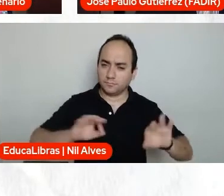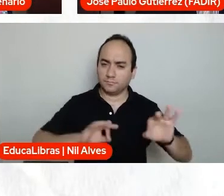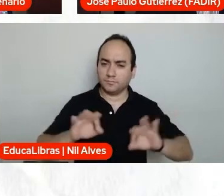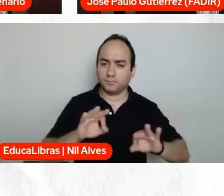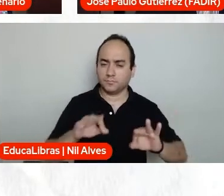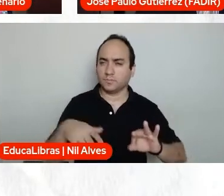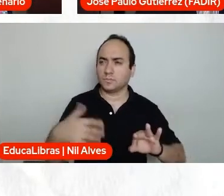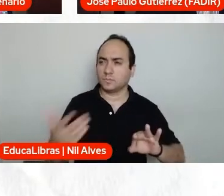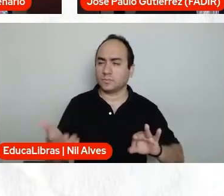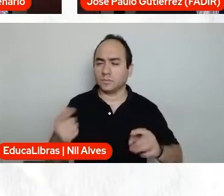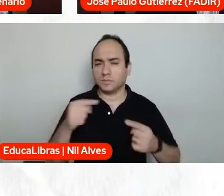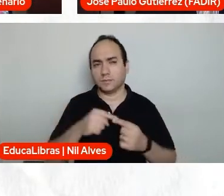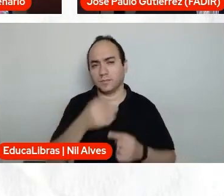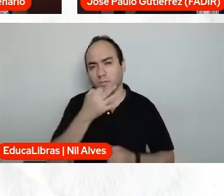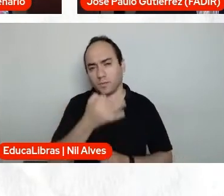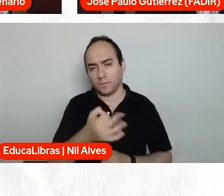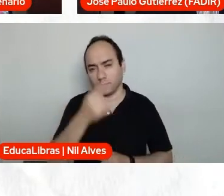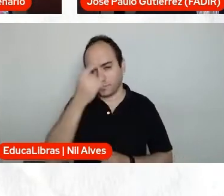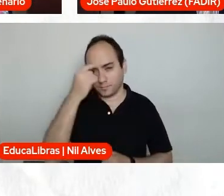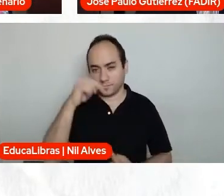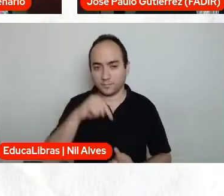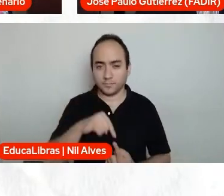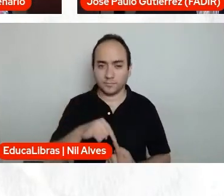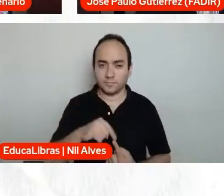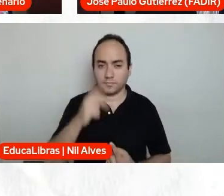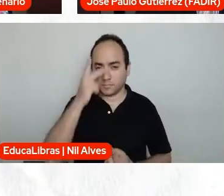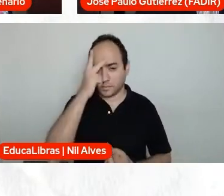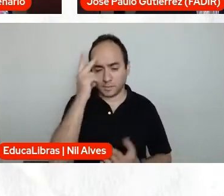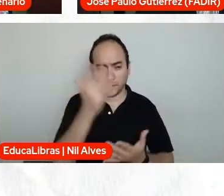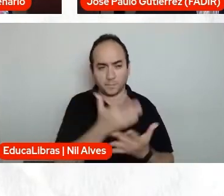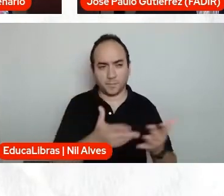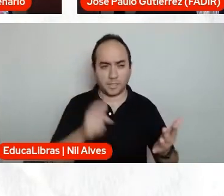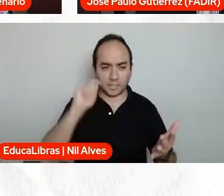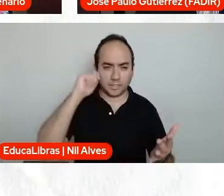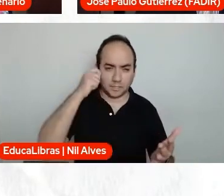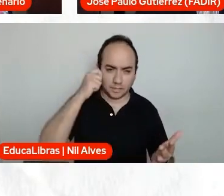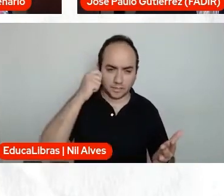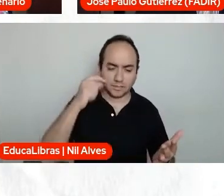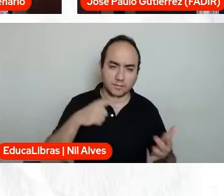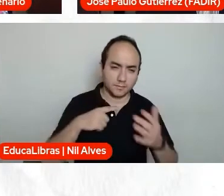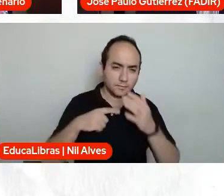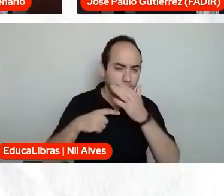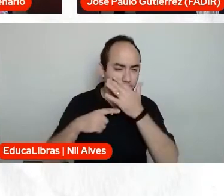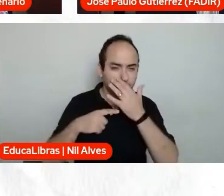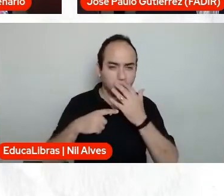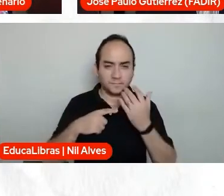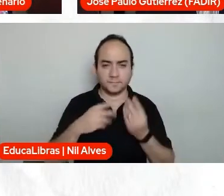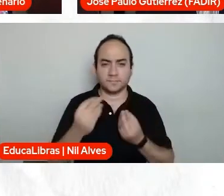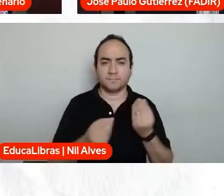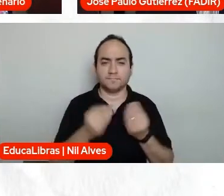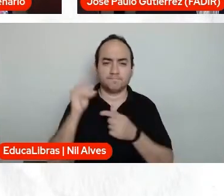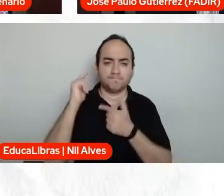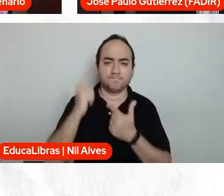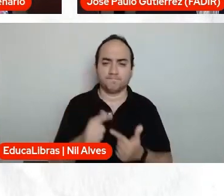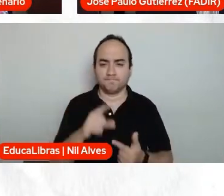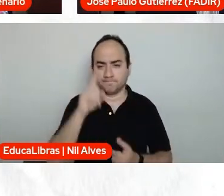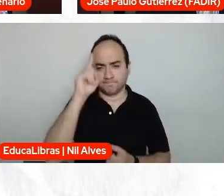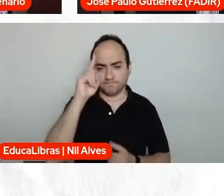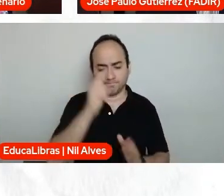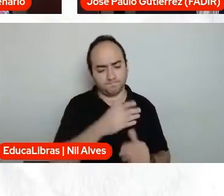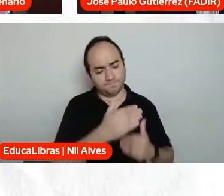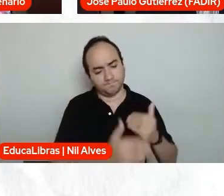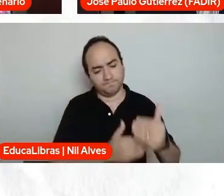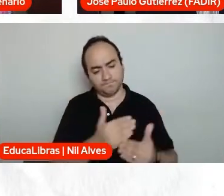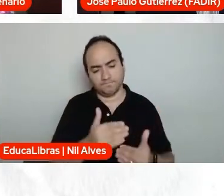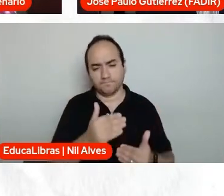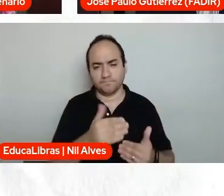E aí eles vão vendo o entorno, quantas pessoas negras, quanto, quanto que é o cotidiano, estatísticas, que eles